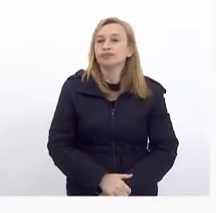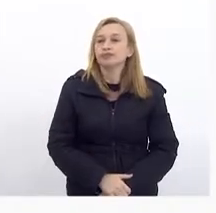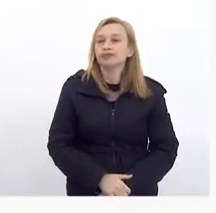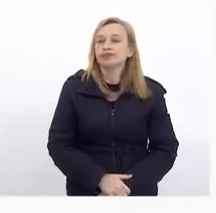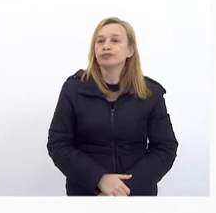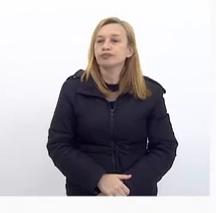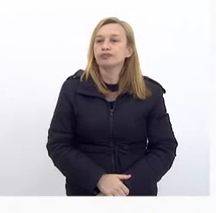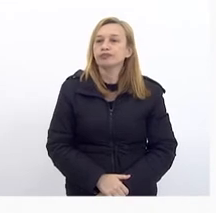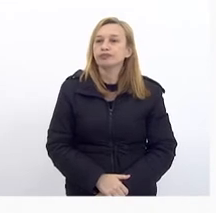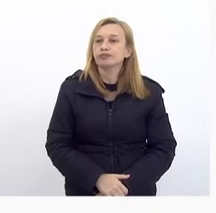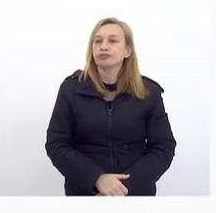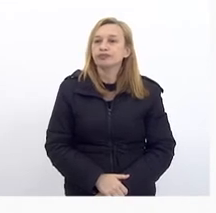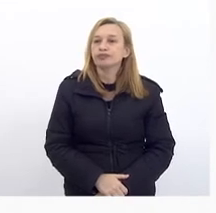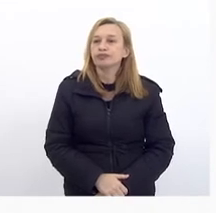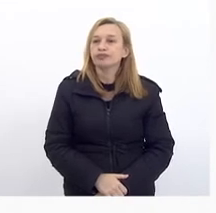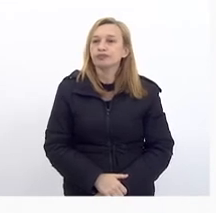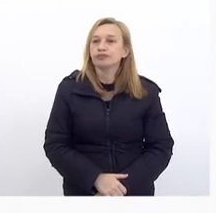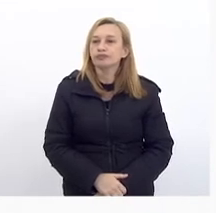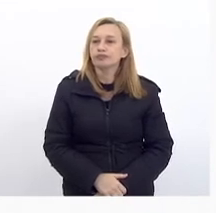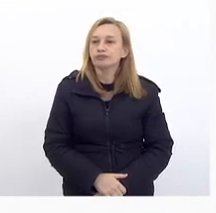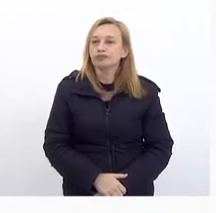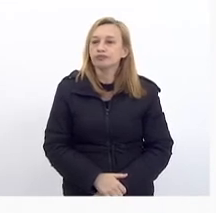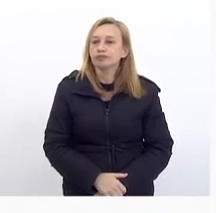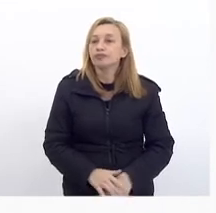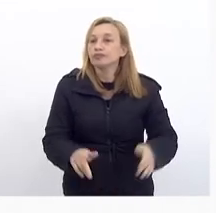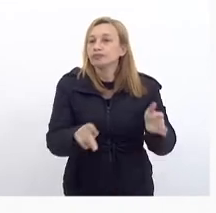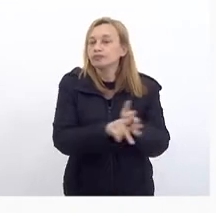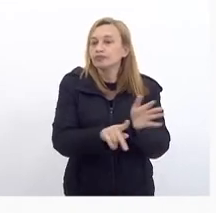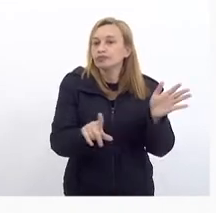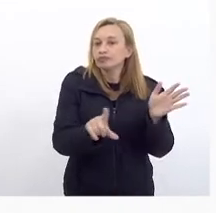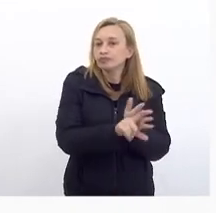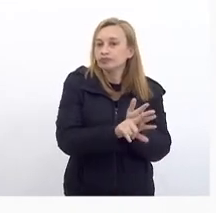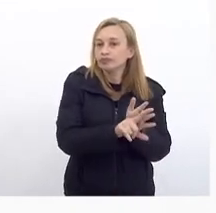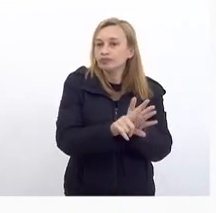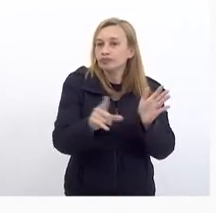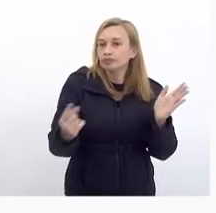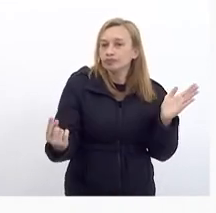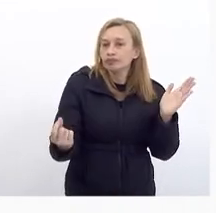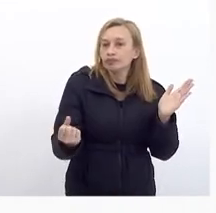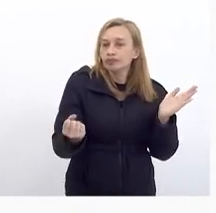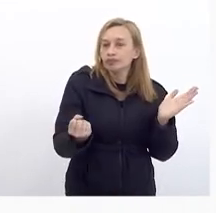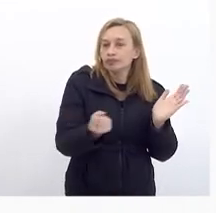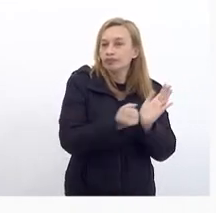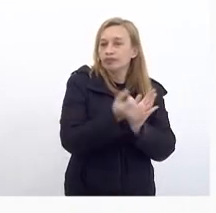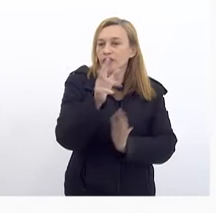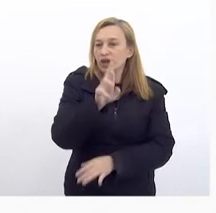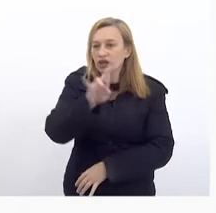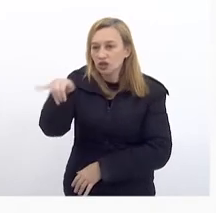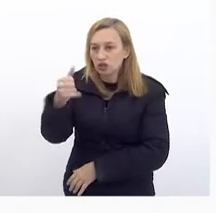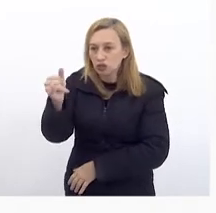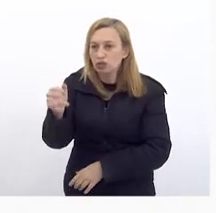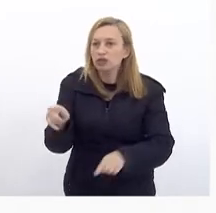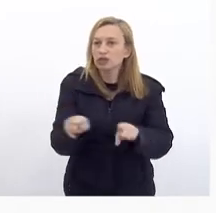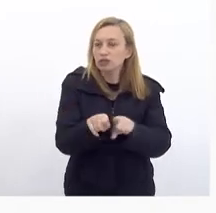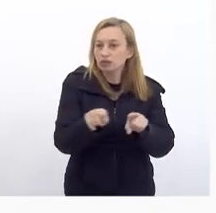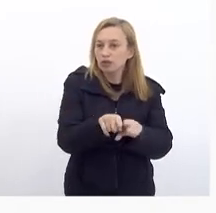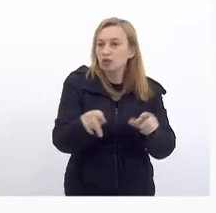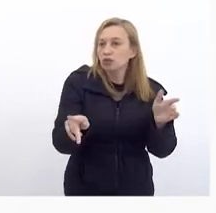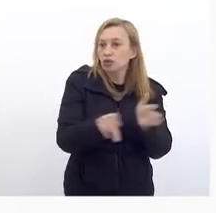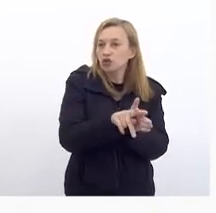pautada No projeto Pacto RJ Que também É um projeto Inovador